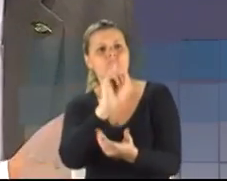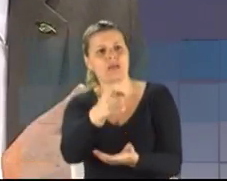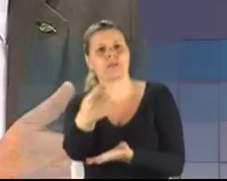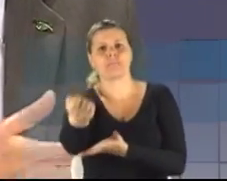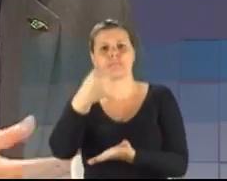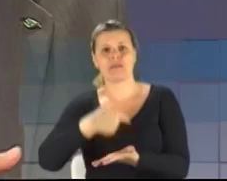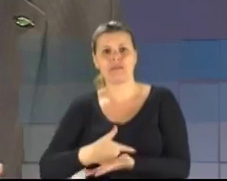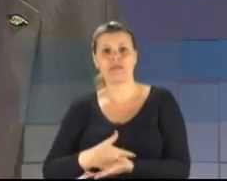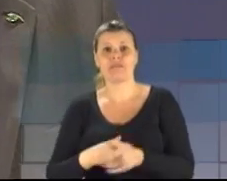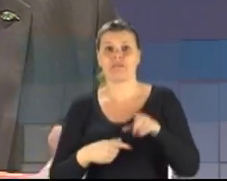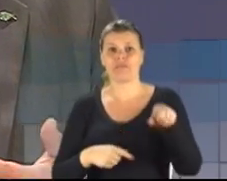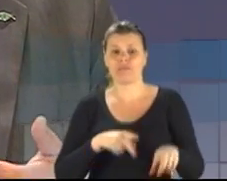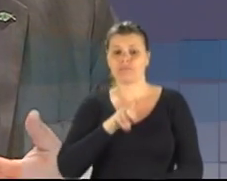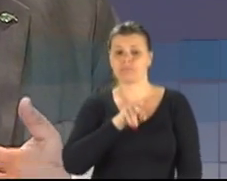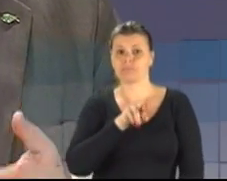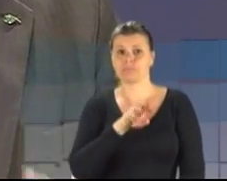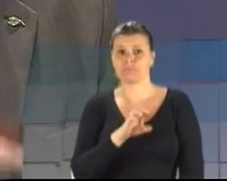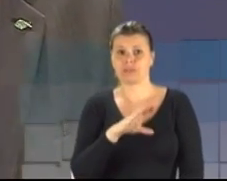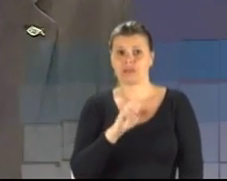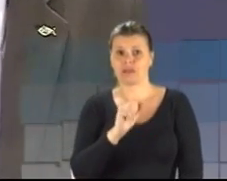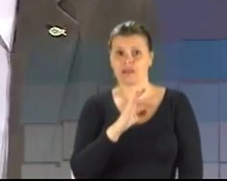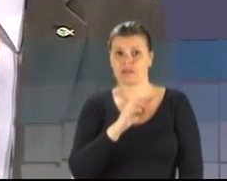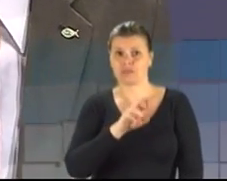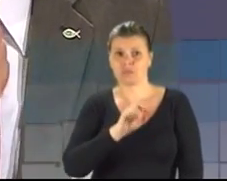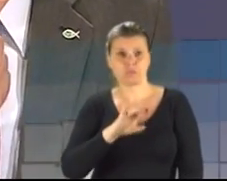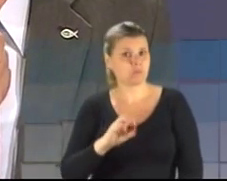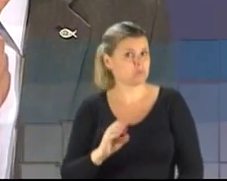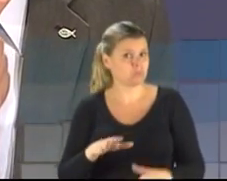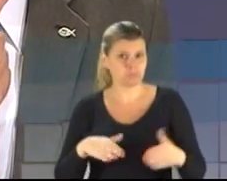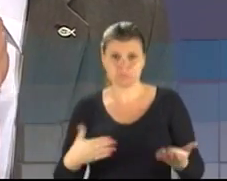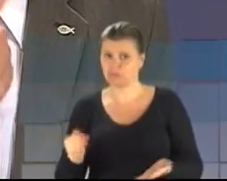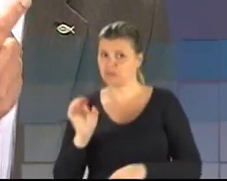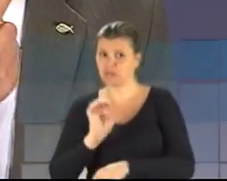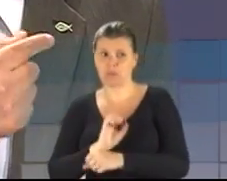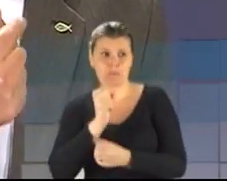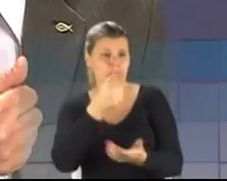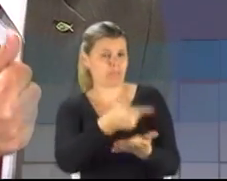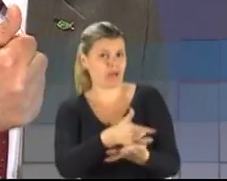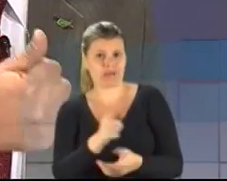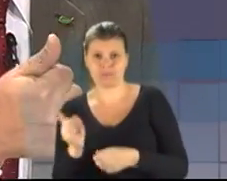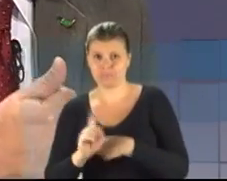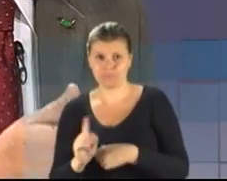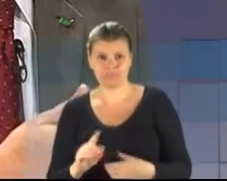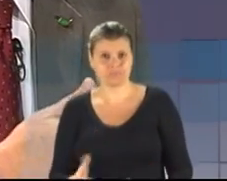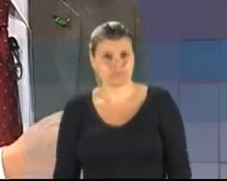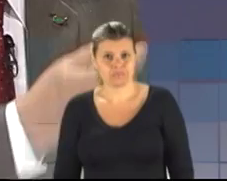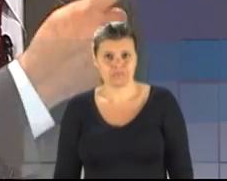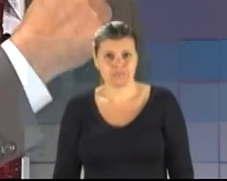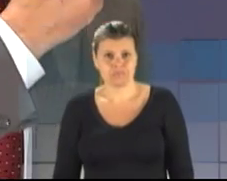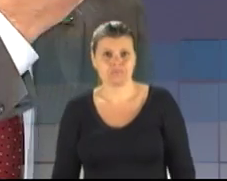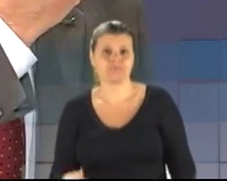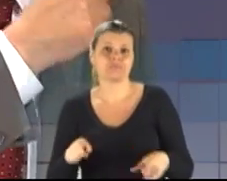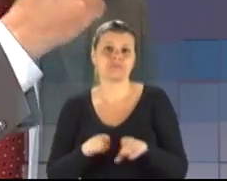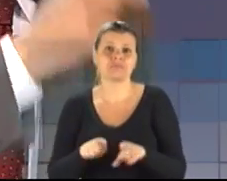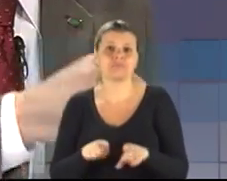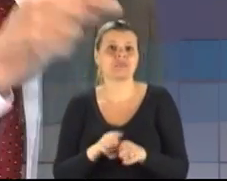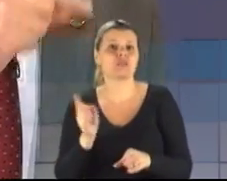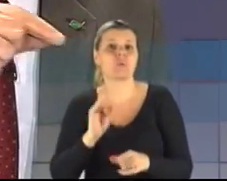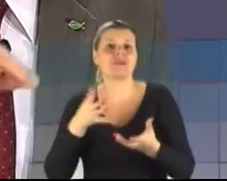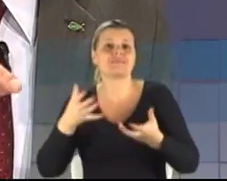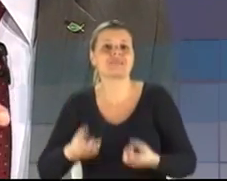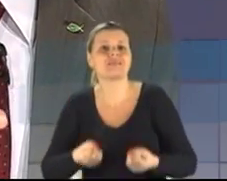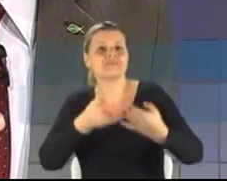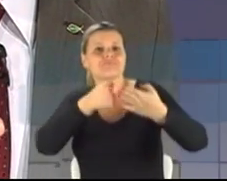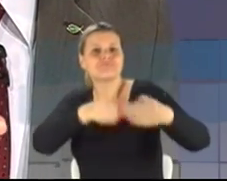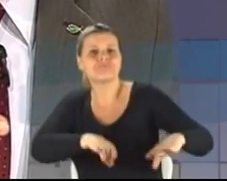No caso dos precatórios, o Estado não paga, sequer paga aqueles, aceita compensação de débito. Porque tem empresas